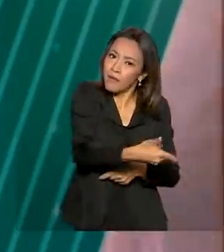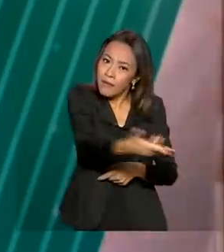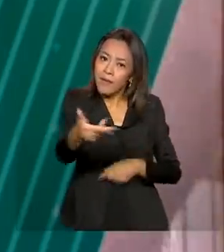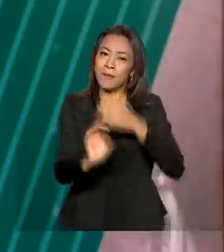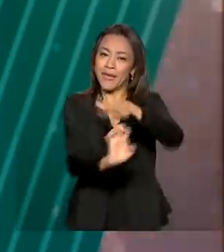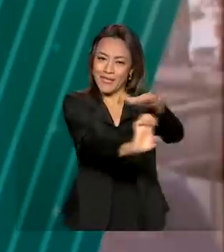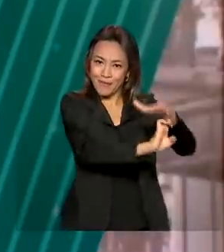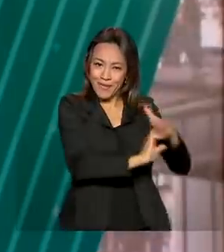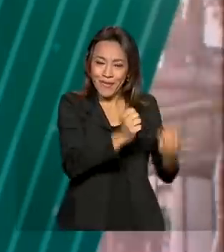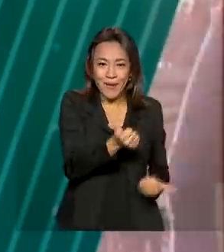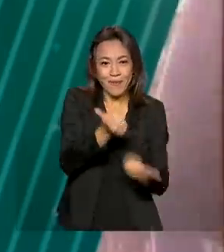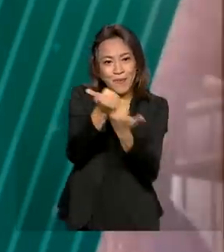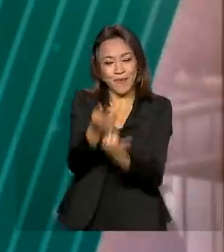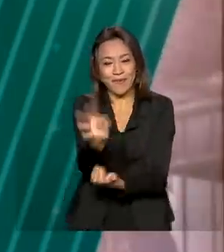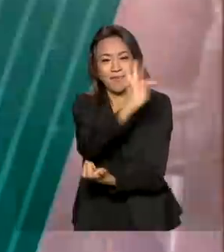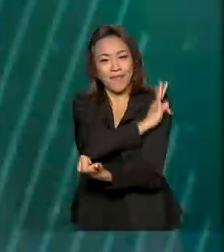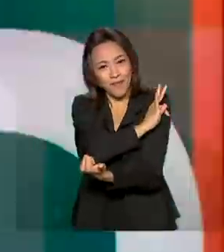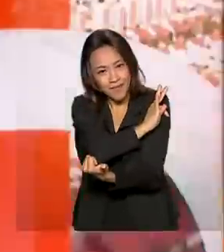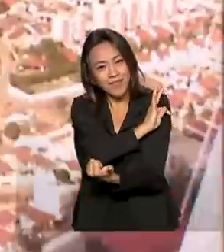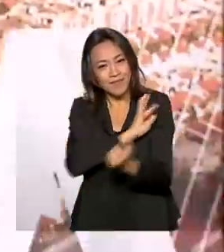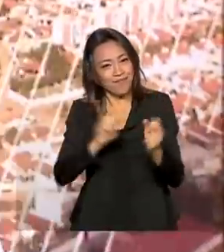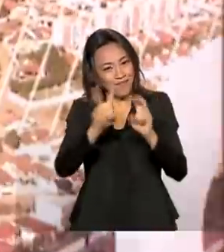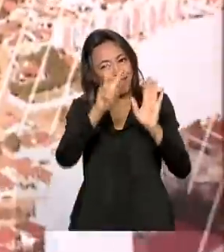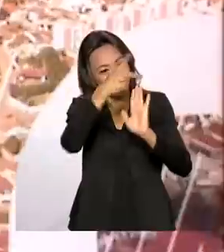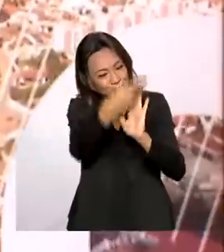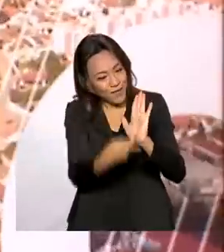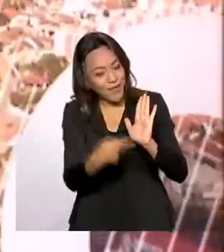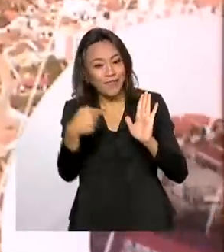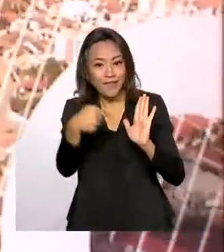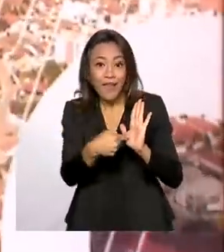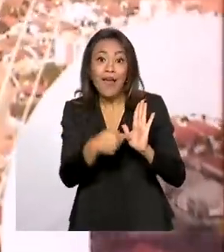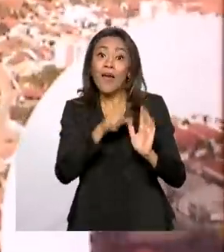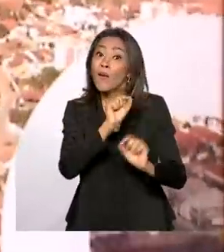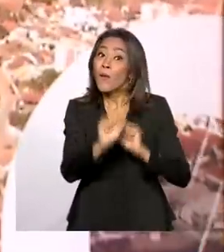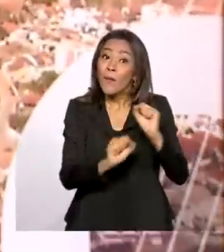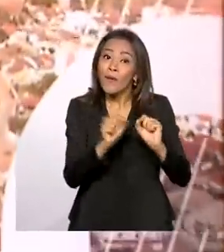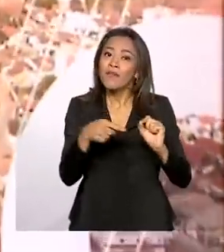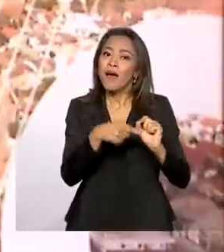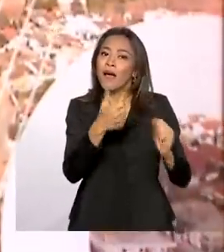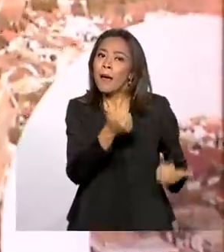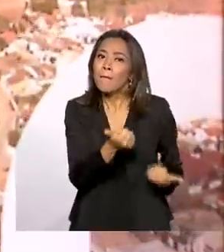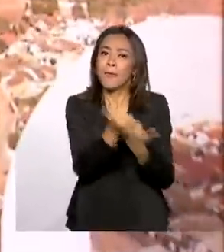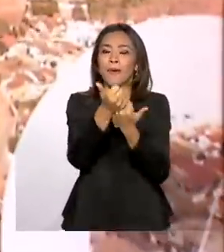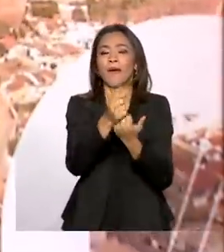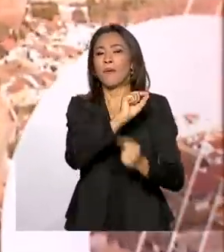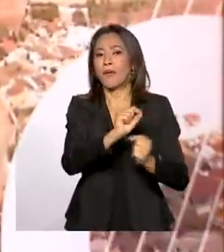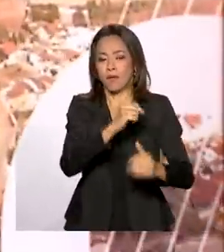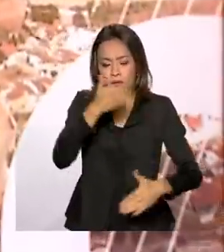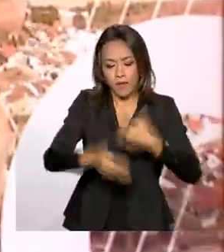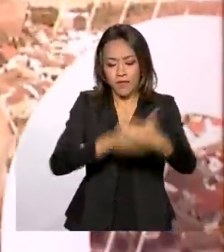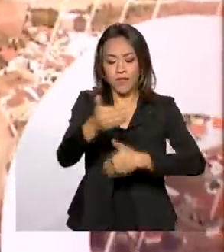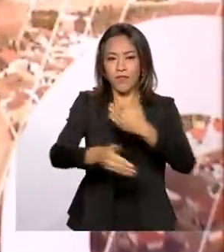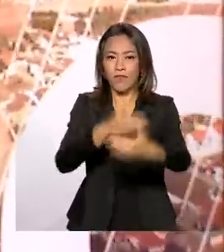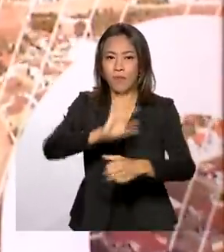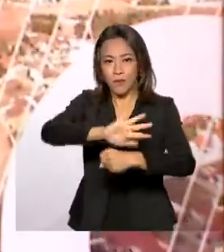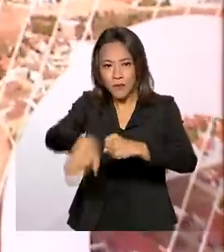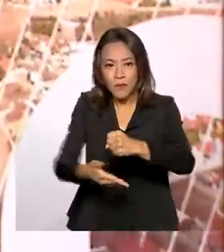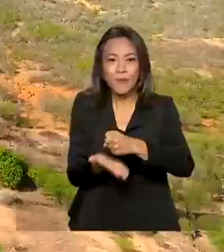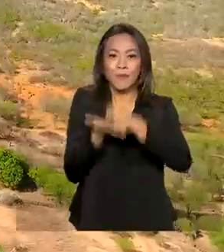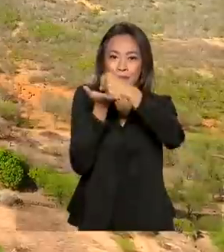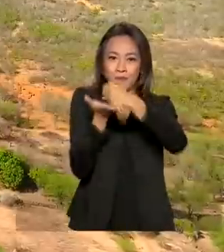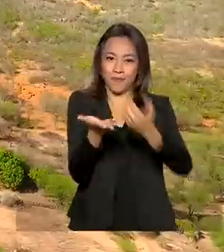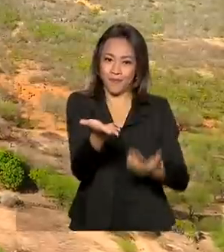assistência técnica para os projetos. É o Profinor, que também deve promover o desenvolvimento sustentável na região.